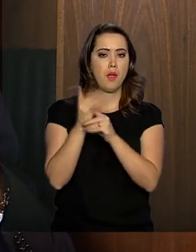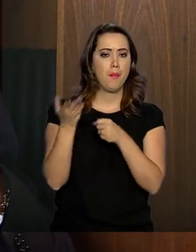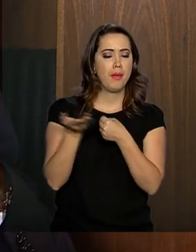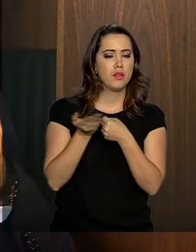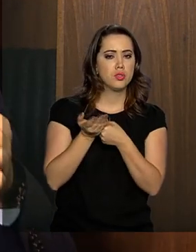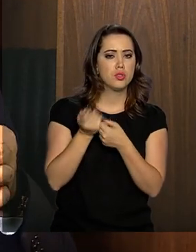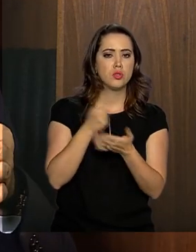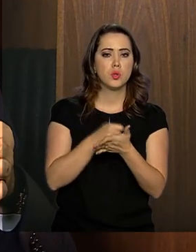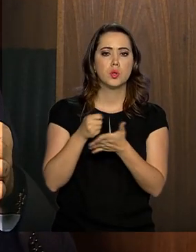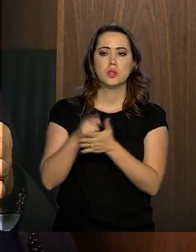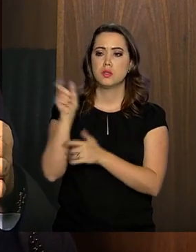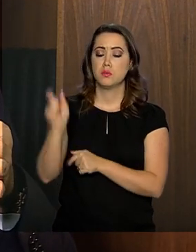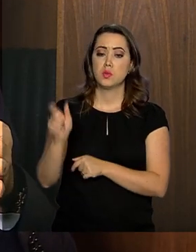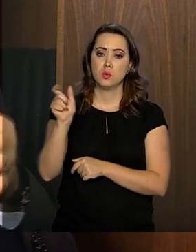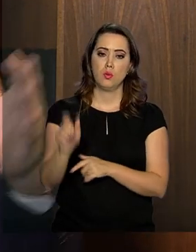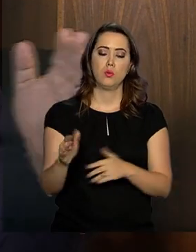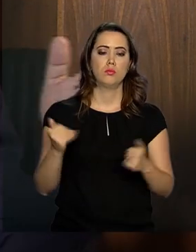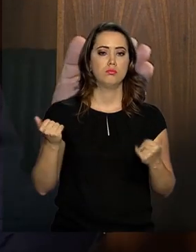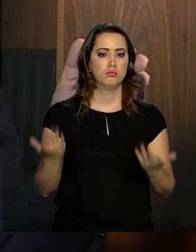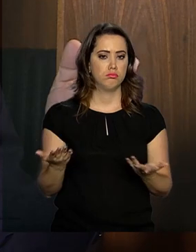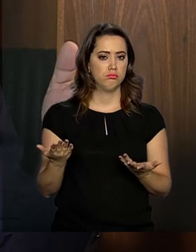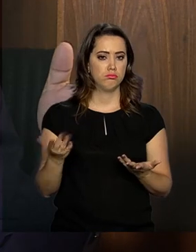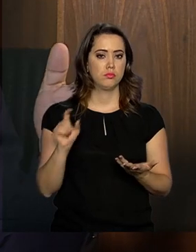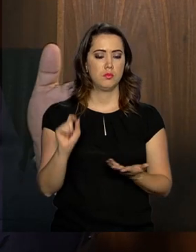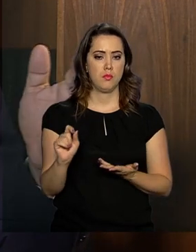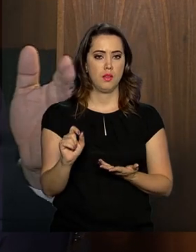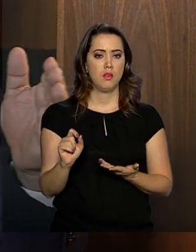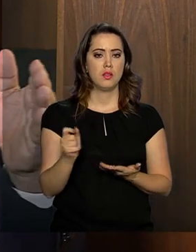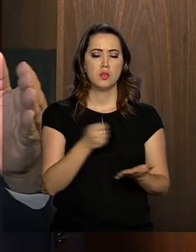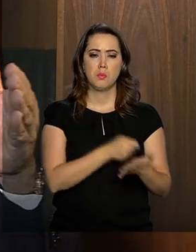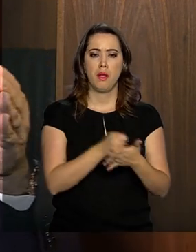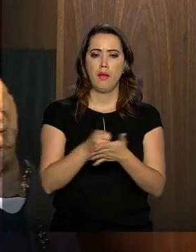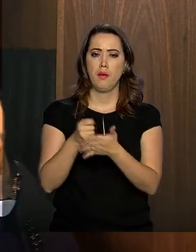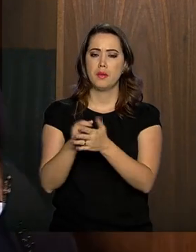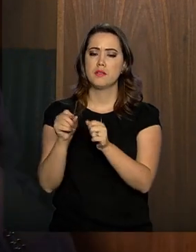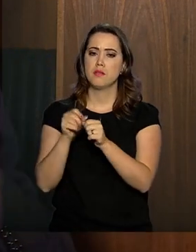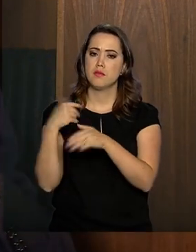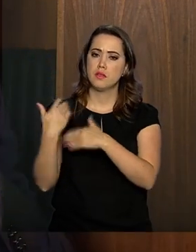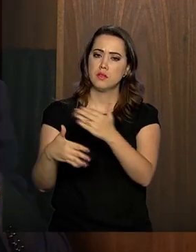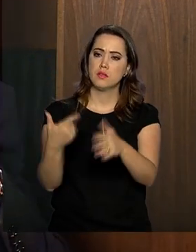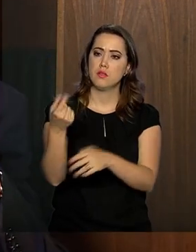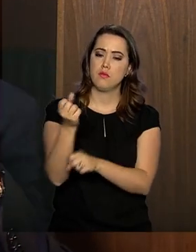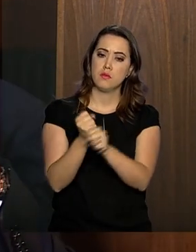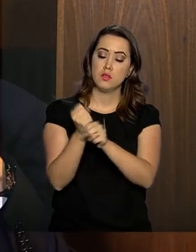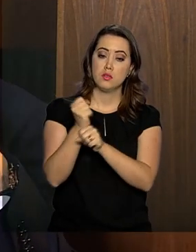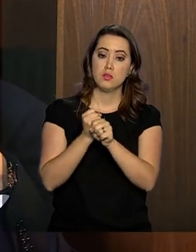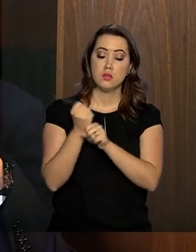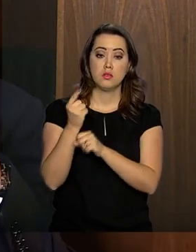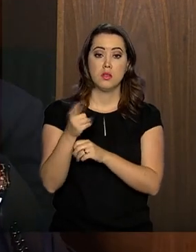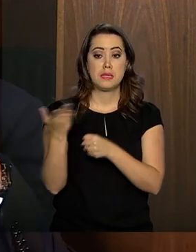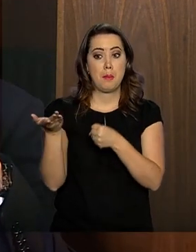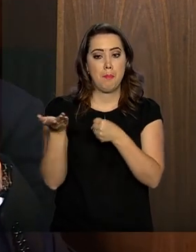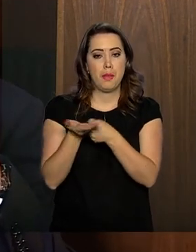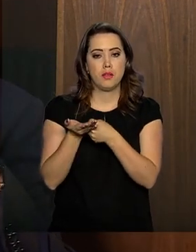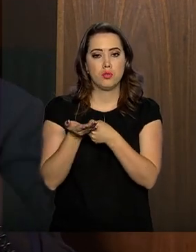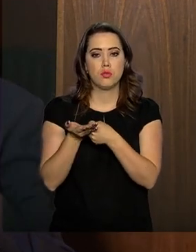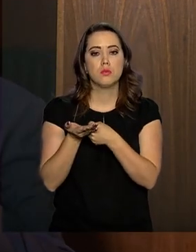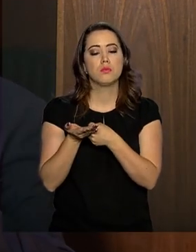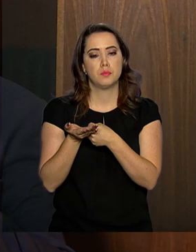da contribuição deste cidadão, entre as contribuições que ele fez ao longo de 20 anos. Essa média,